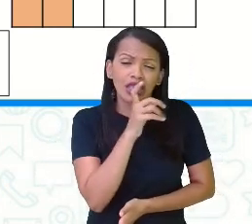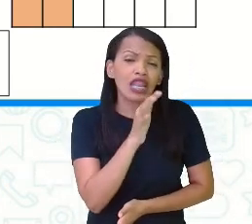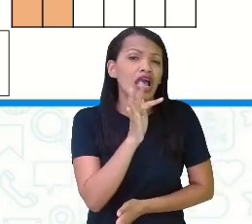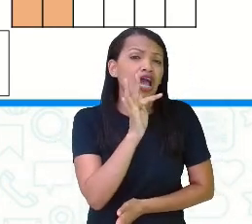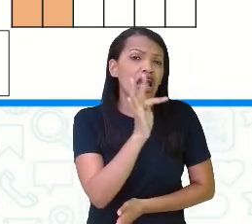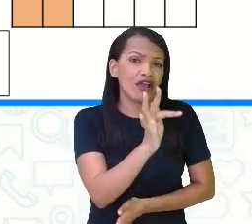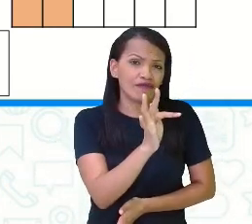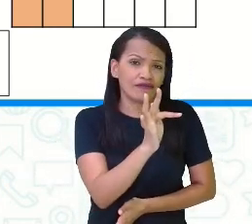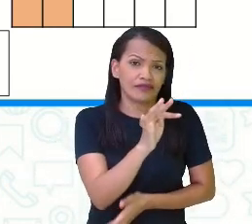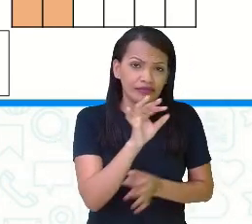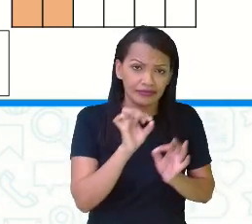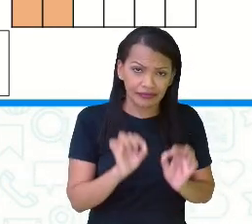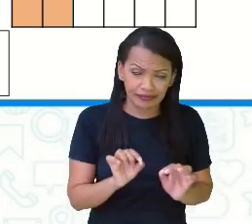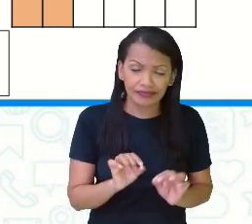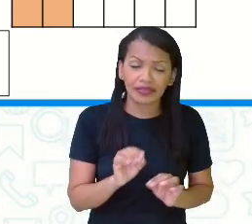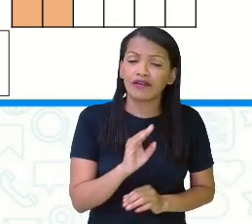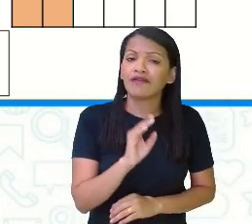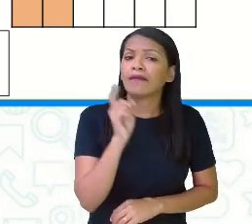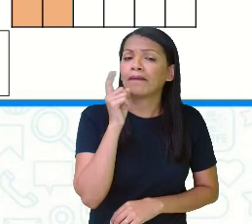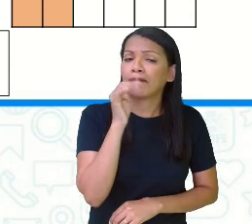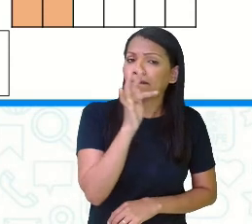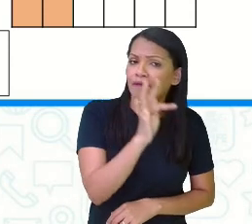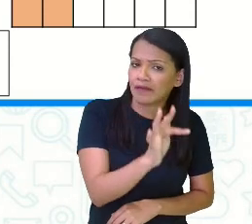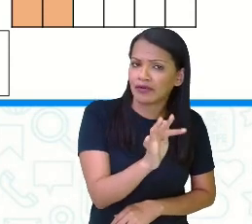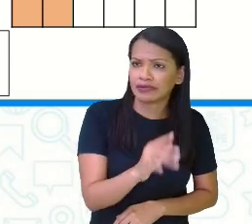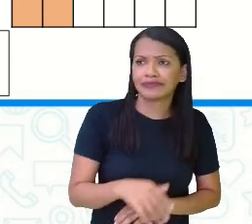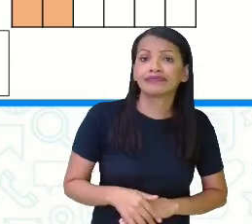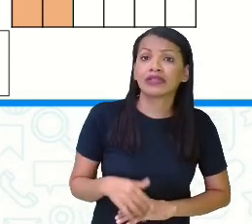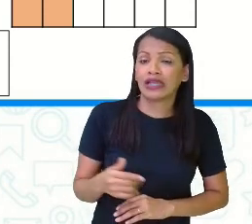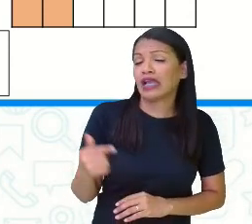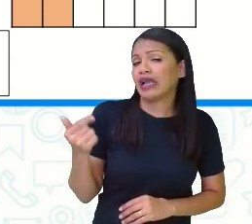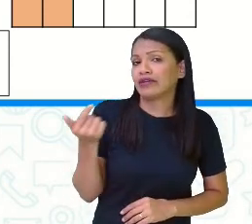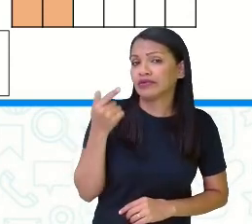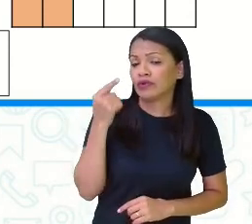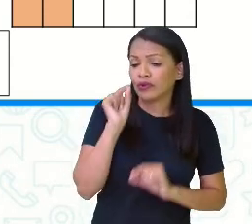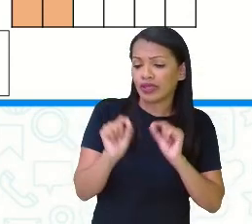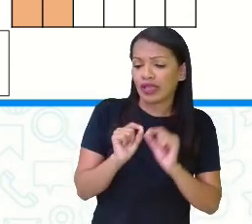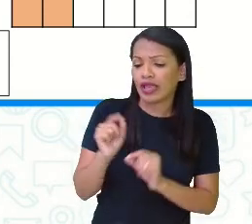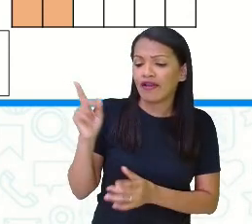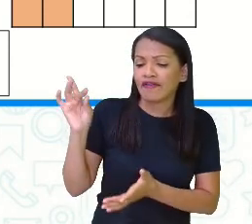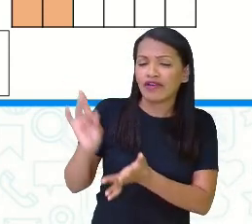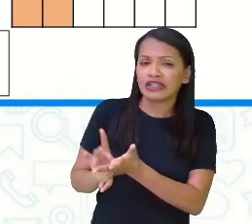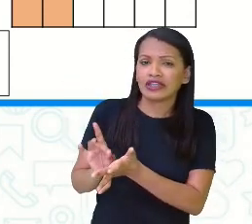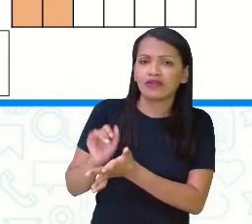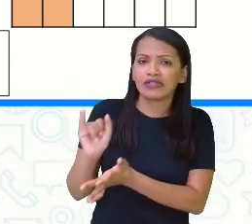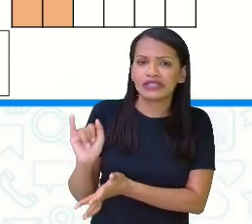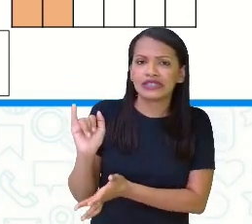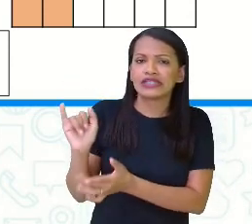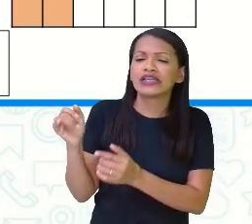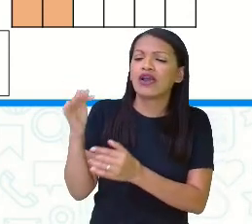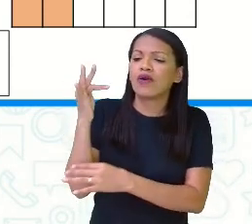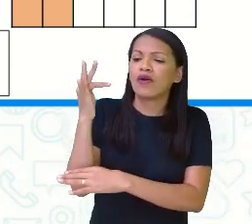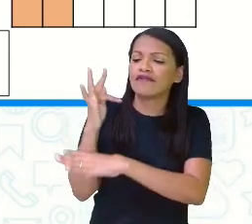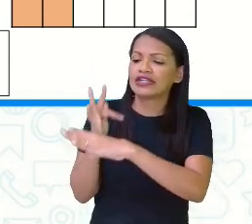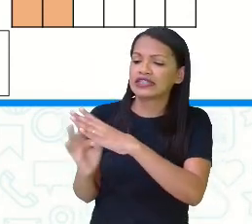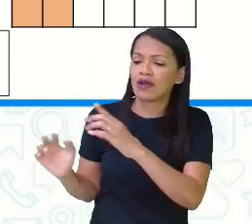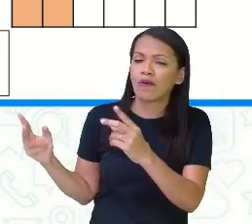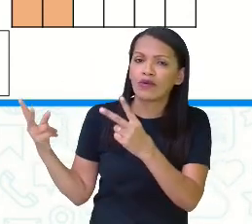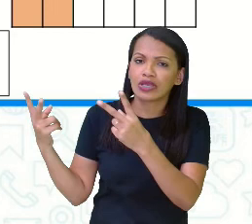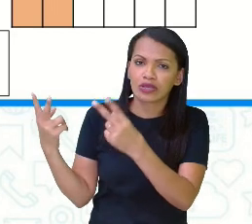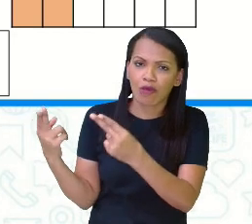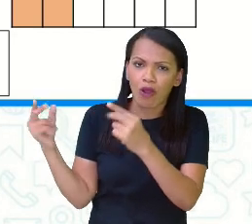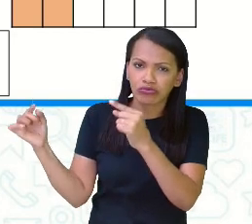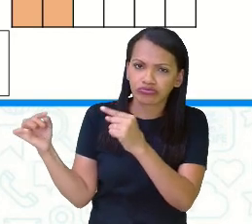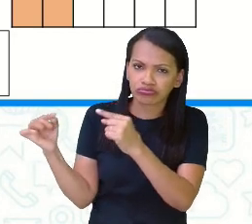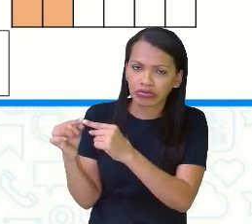frações equivalentes. E falso para as que não forem equivalentes. Faz isso numa fitinha como essa, ó.